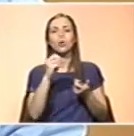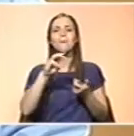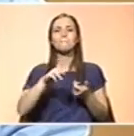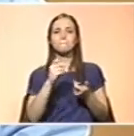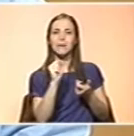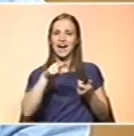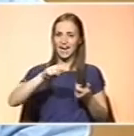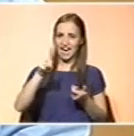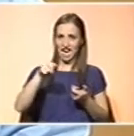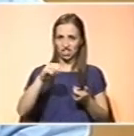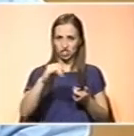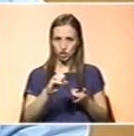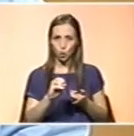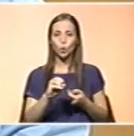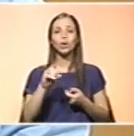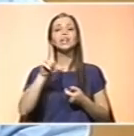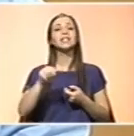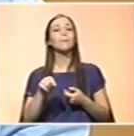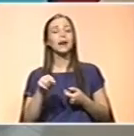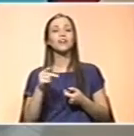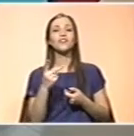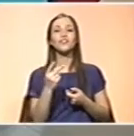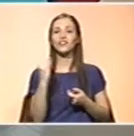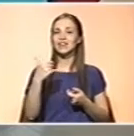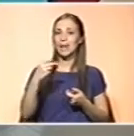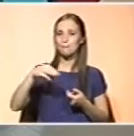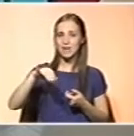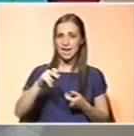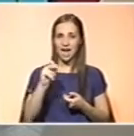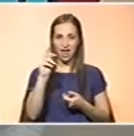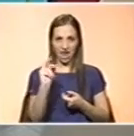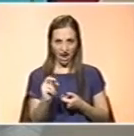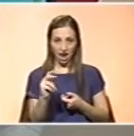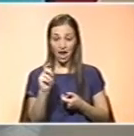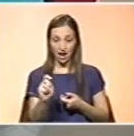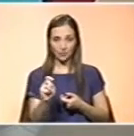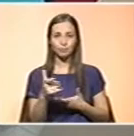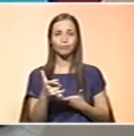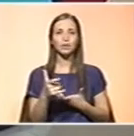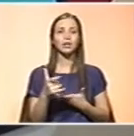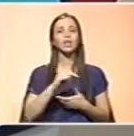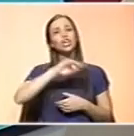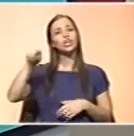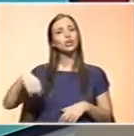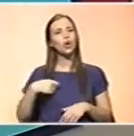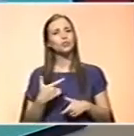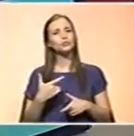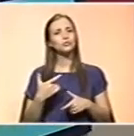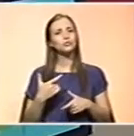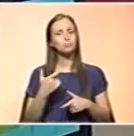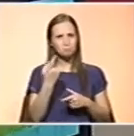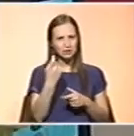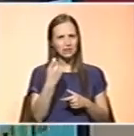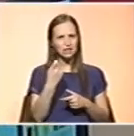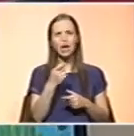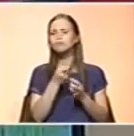vitamina E. Pelo menos aqui na população... Flato, magnésio e vitamina E. Exatamente. nós precisamos dessas vitaminas